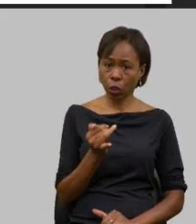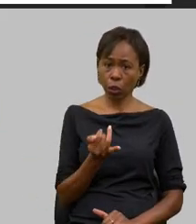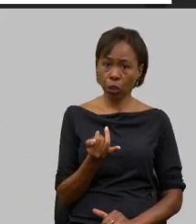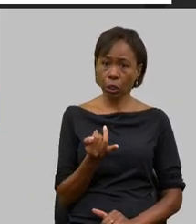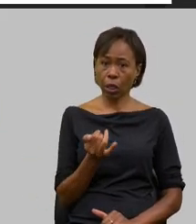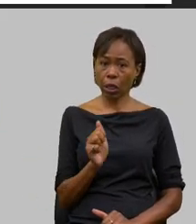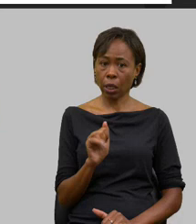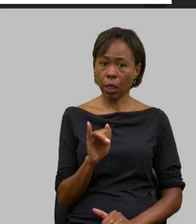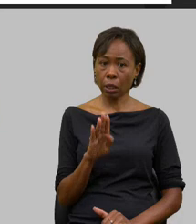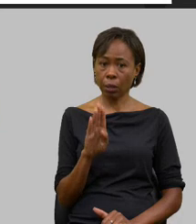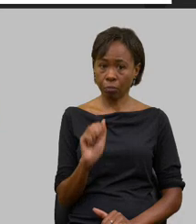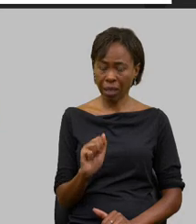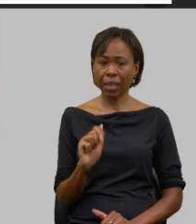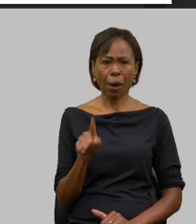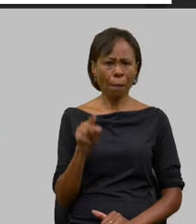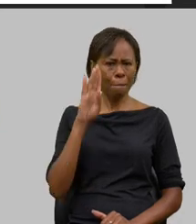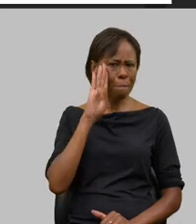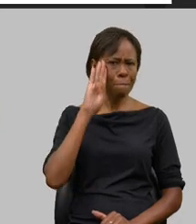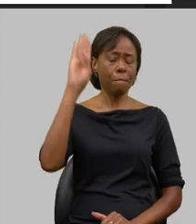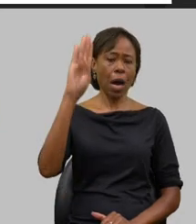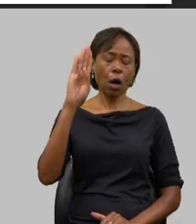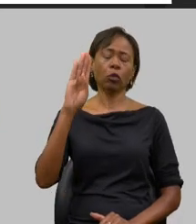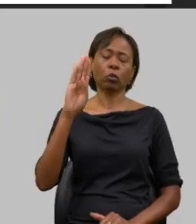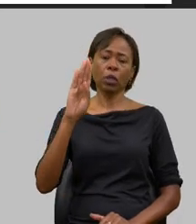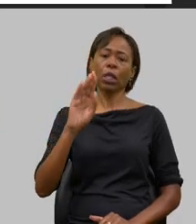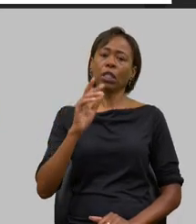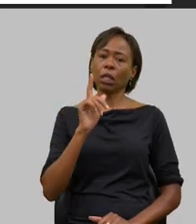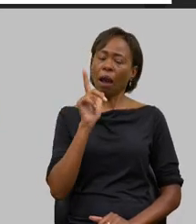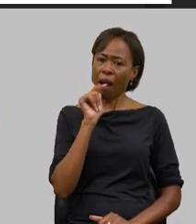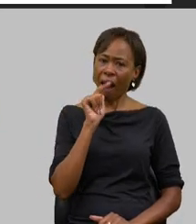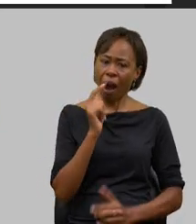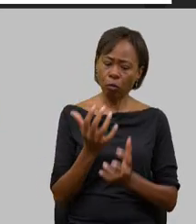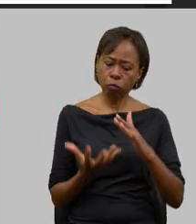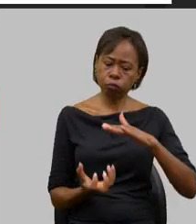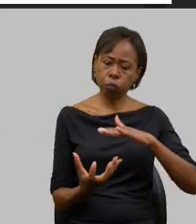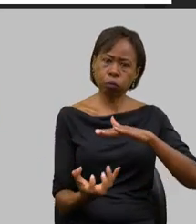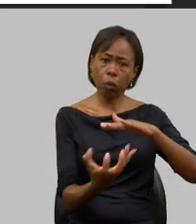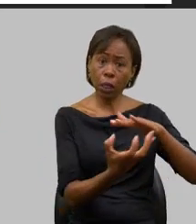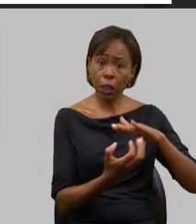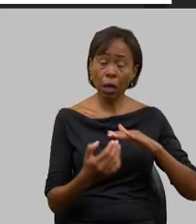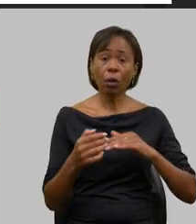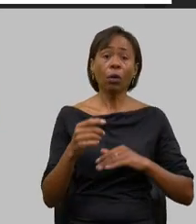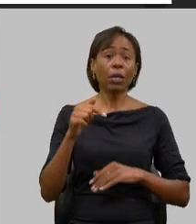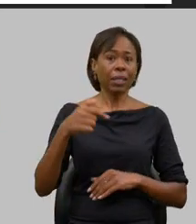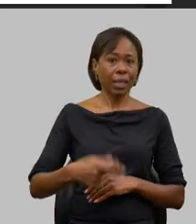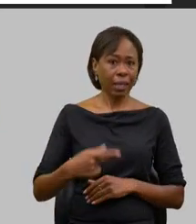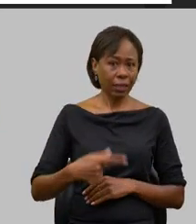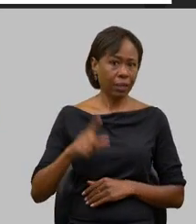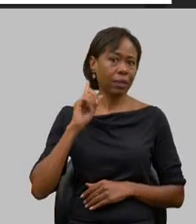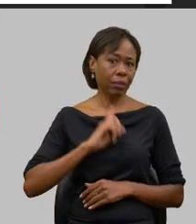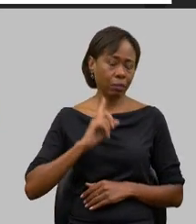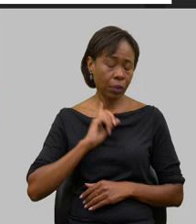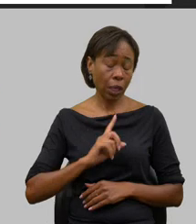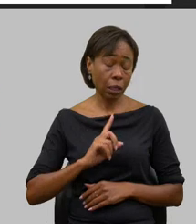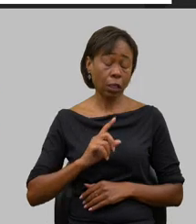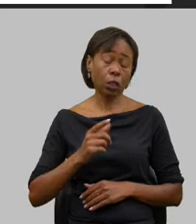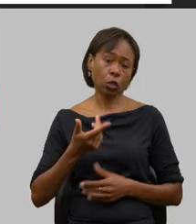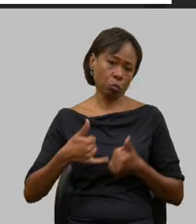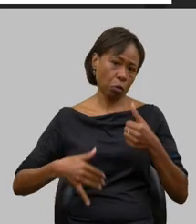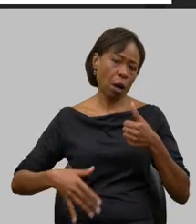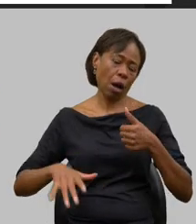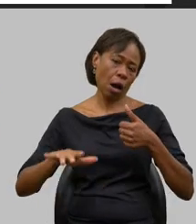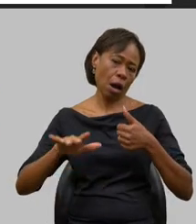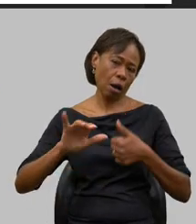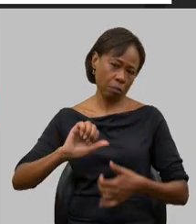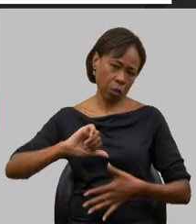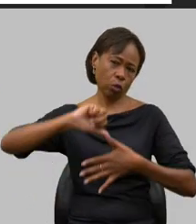projetos de irrigação da América do Sul com importância muito grande para a gente e nós temos lá um exemplo do trabalho que